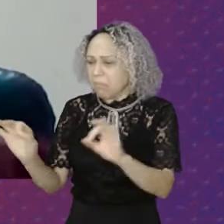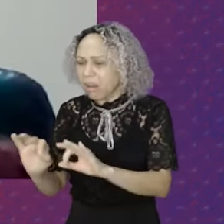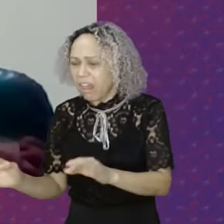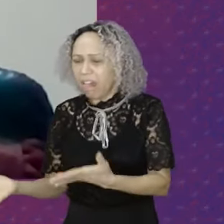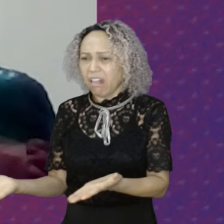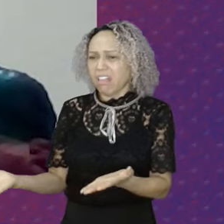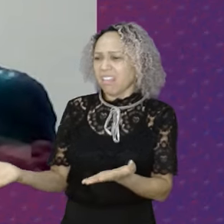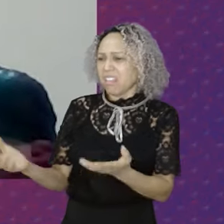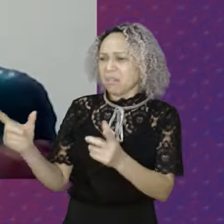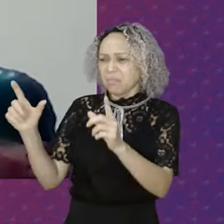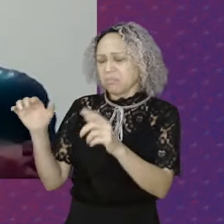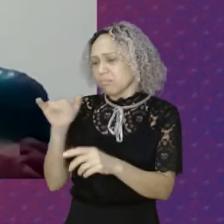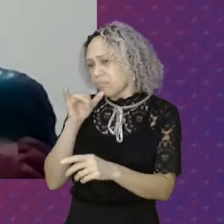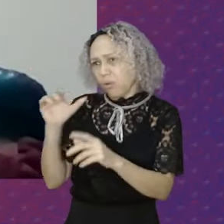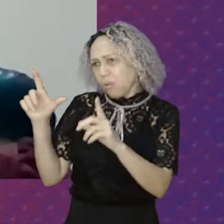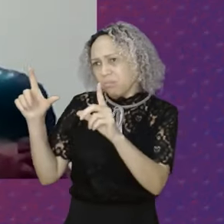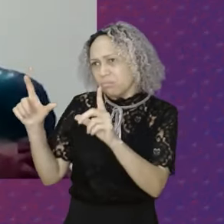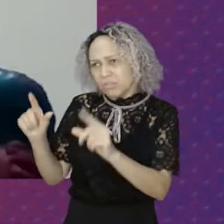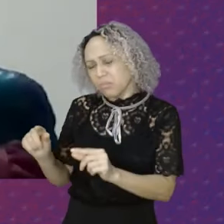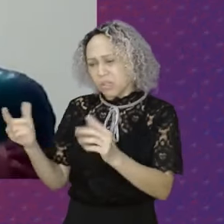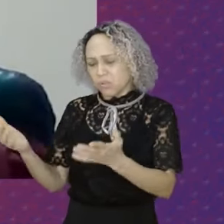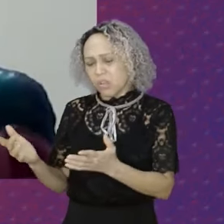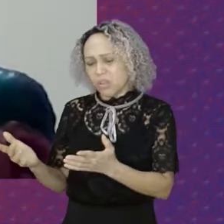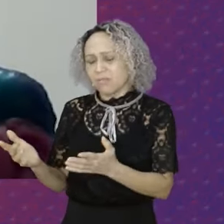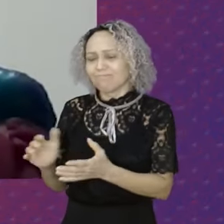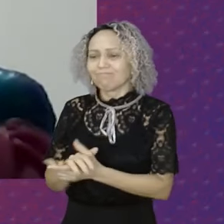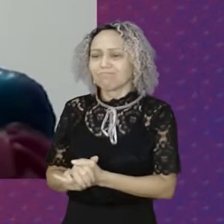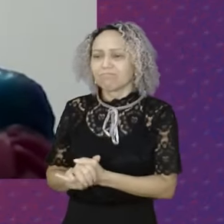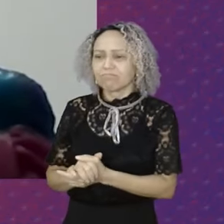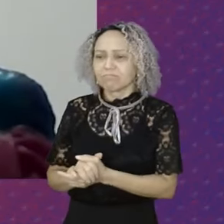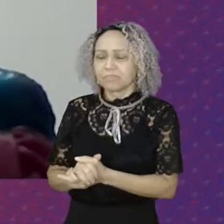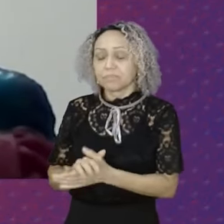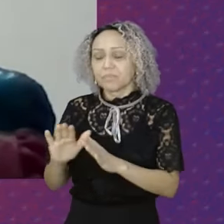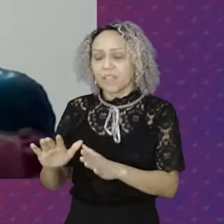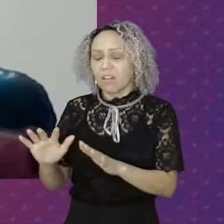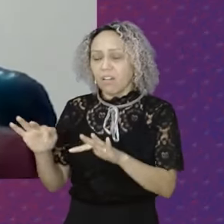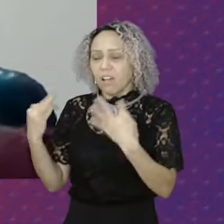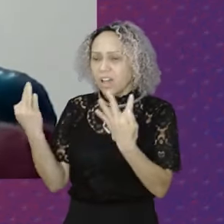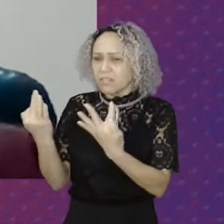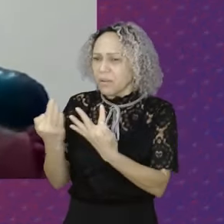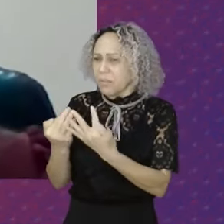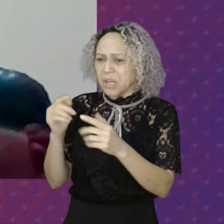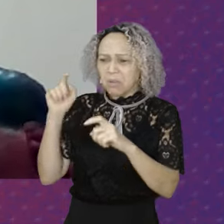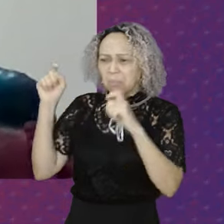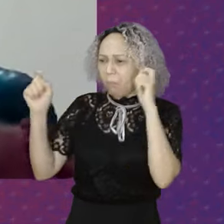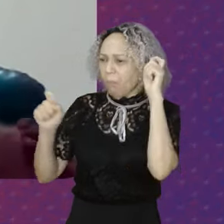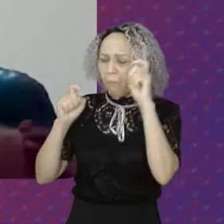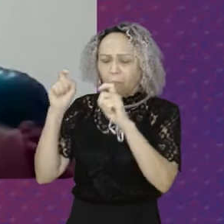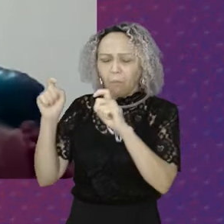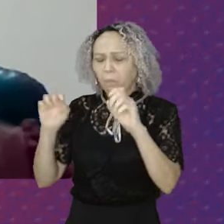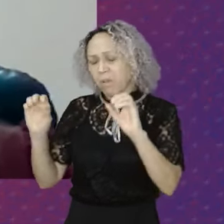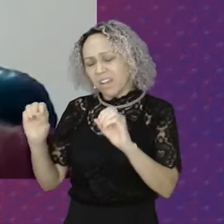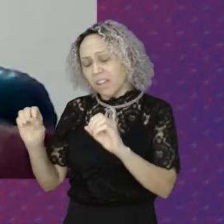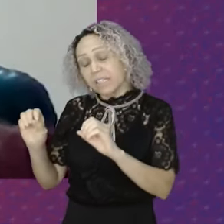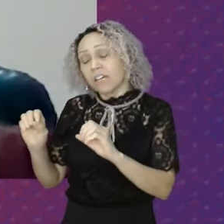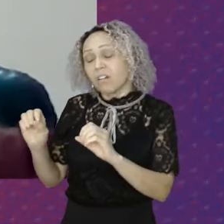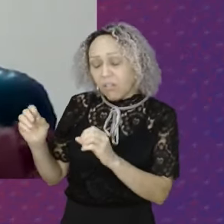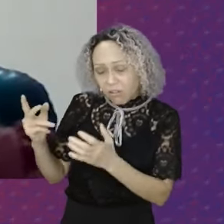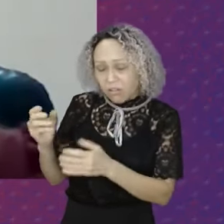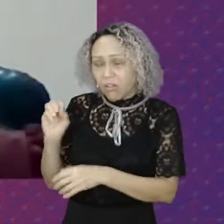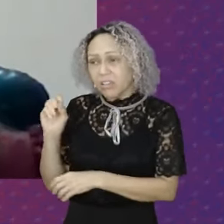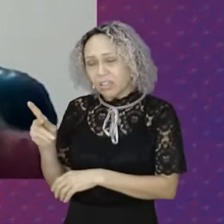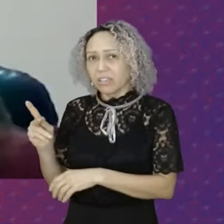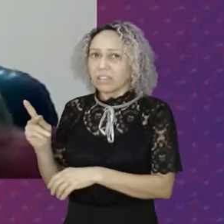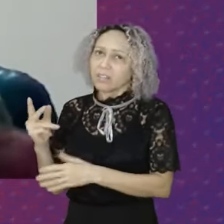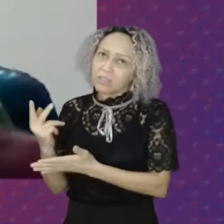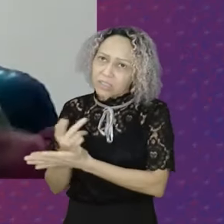Não é que foi Um incentivo Mas as famílias Elas acabaram Não se preocupando Tanto Em acompanhar Os filhos No